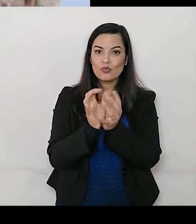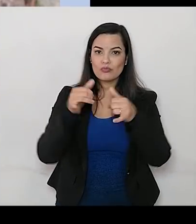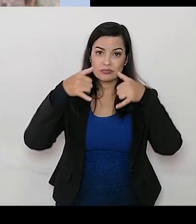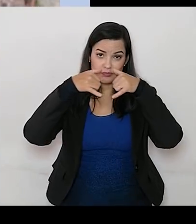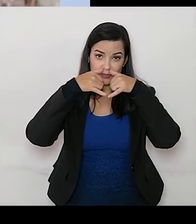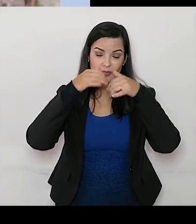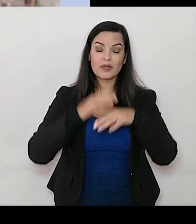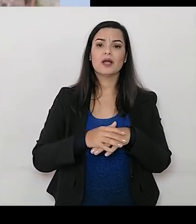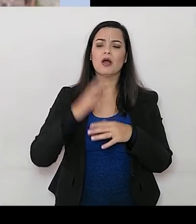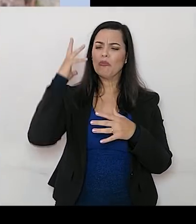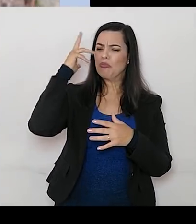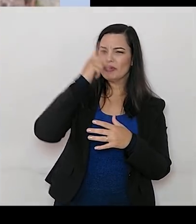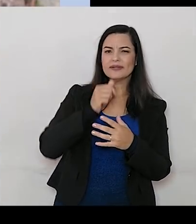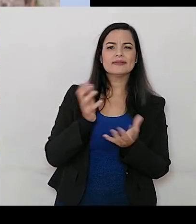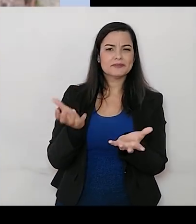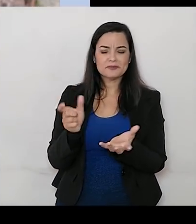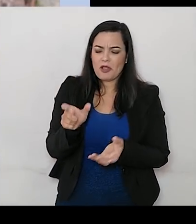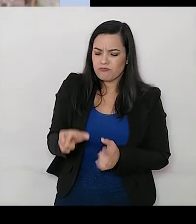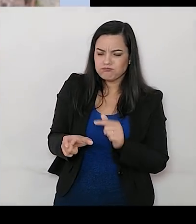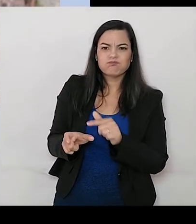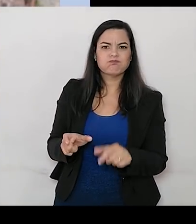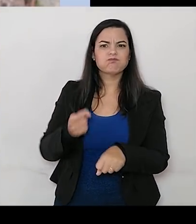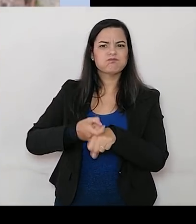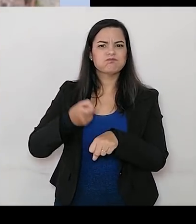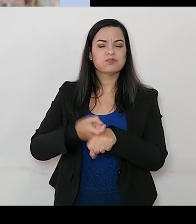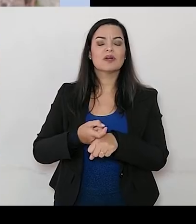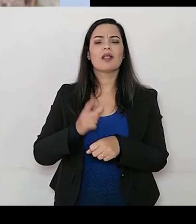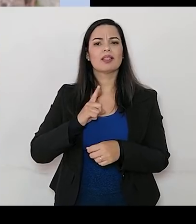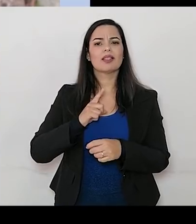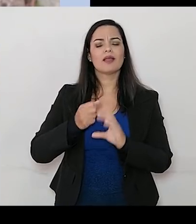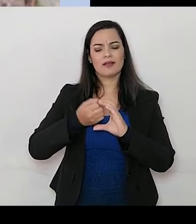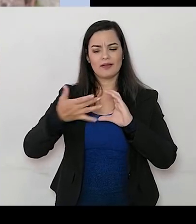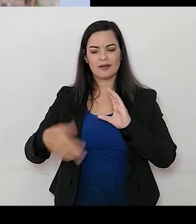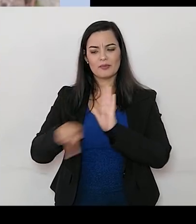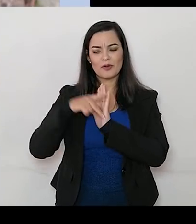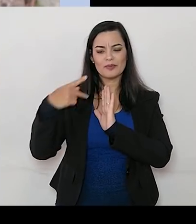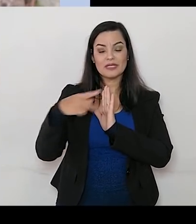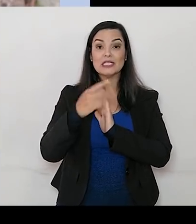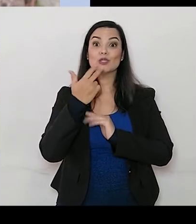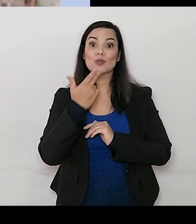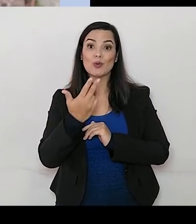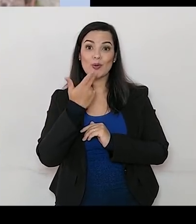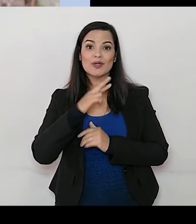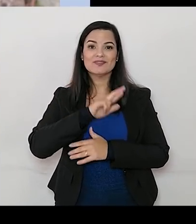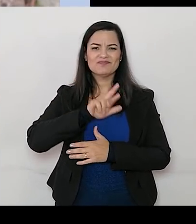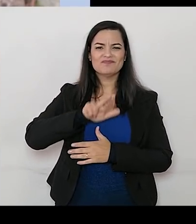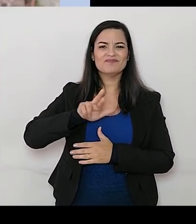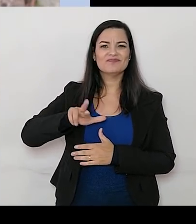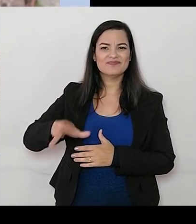eles são extremamente bonitos, né? Tem características exclusivas, colorações